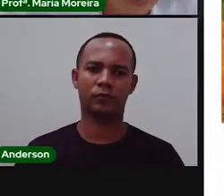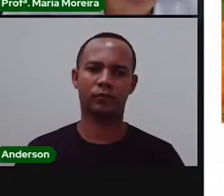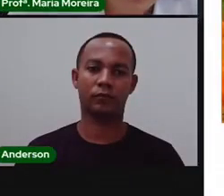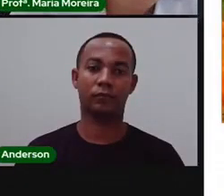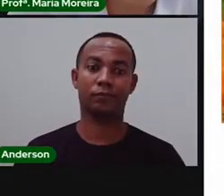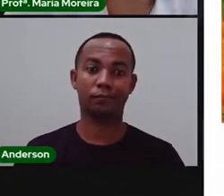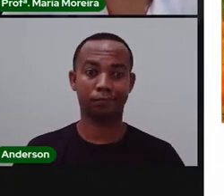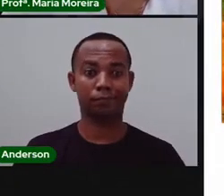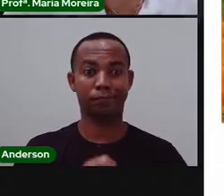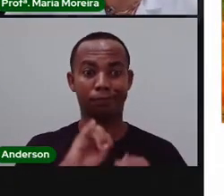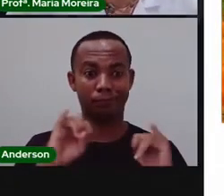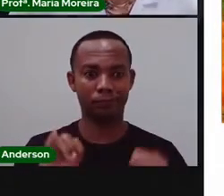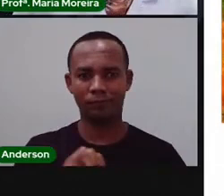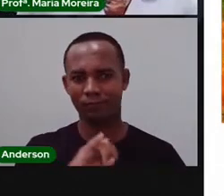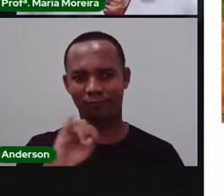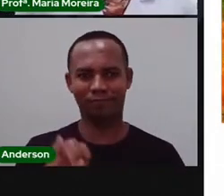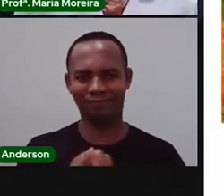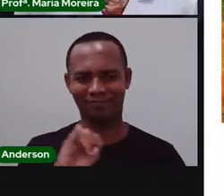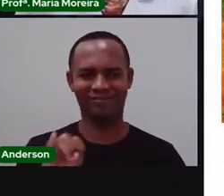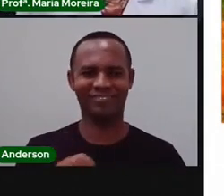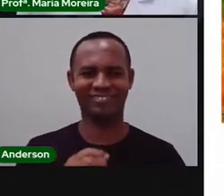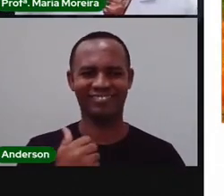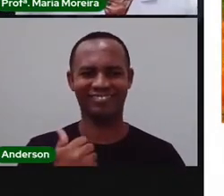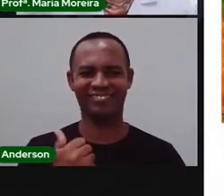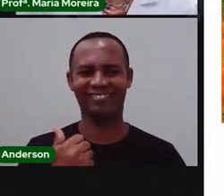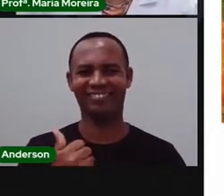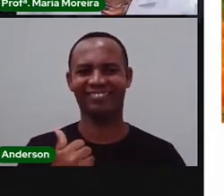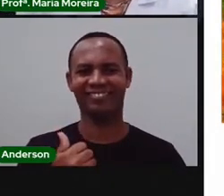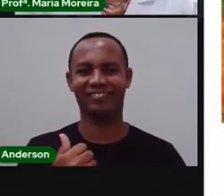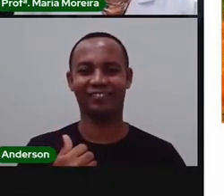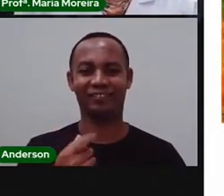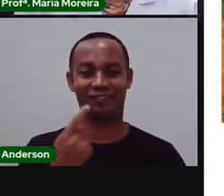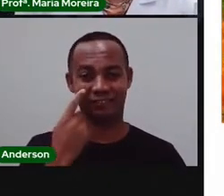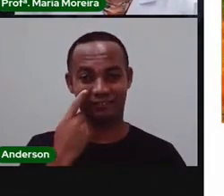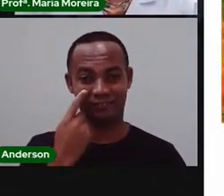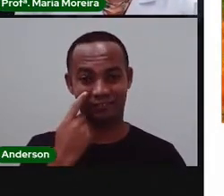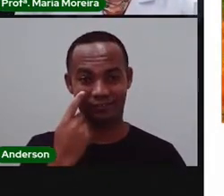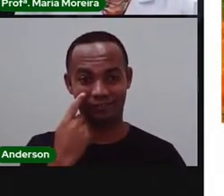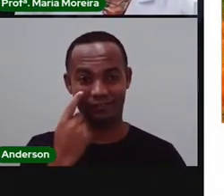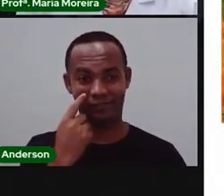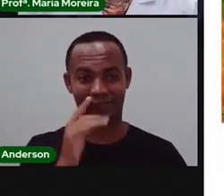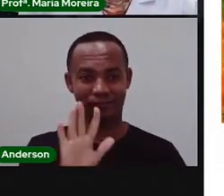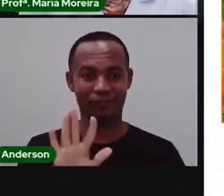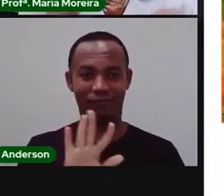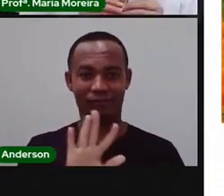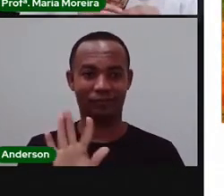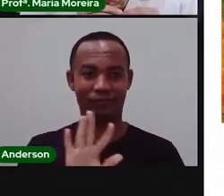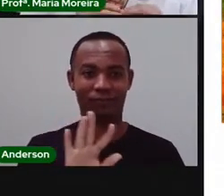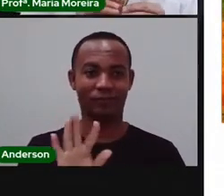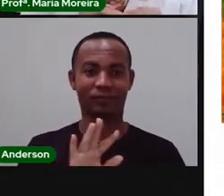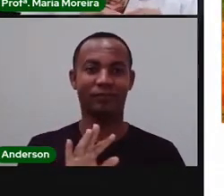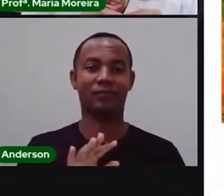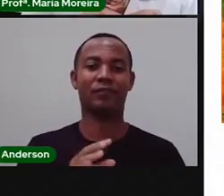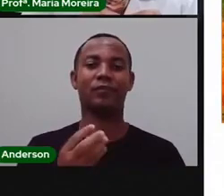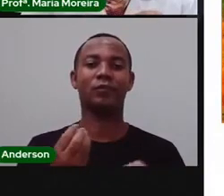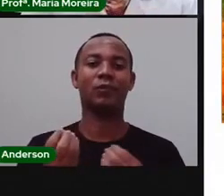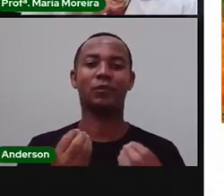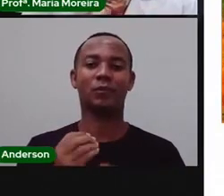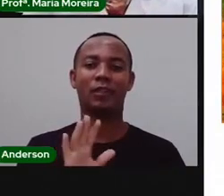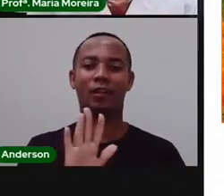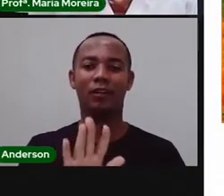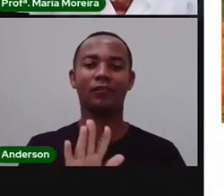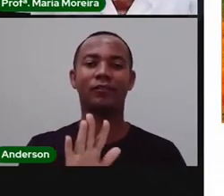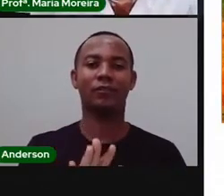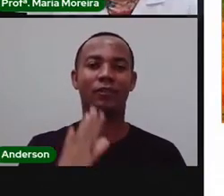Olá, a Pró Maria está de volta com vocês. E aí, o vocês acharam desse vídeo? Ajudou na compreensão